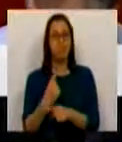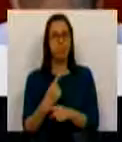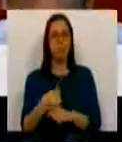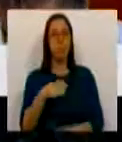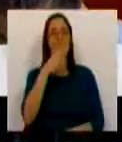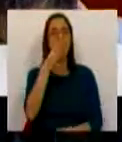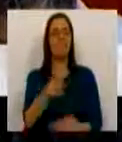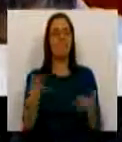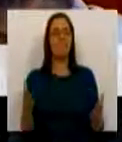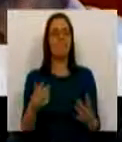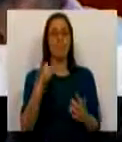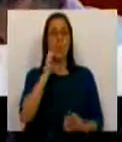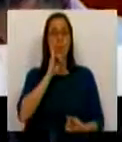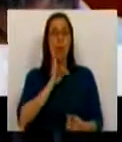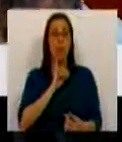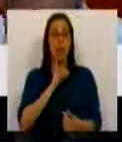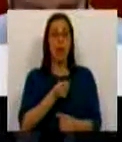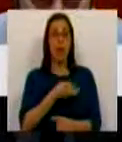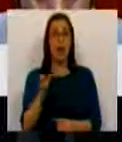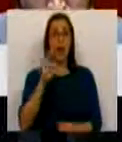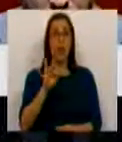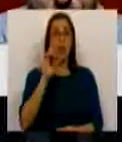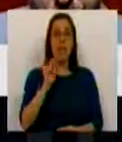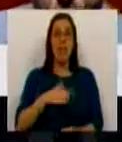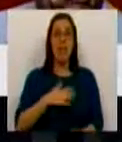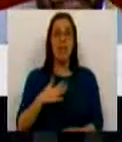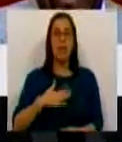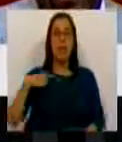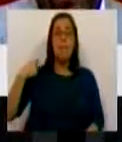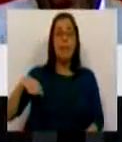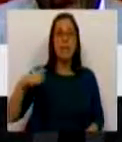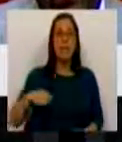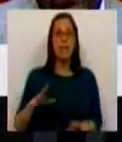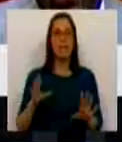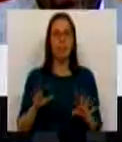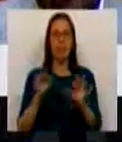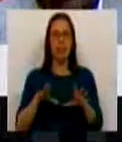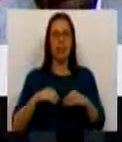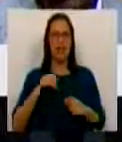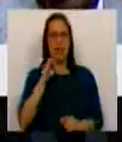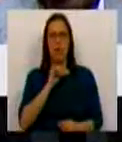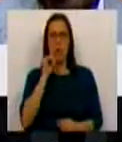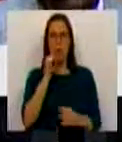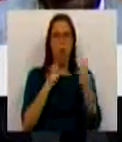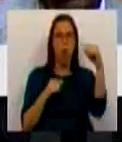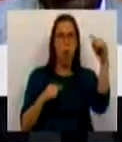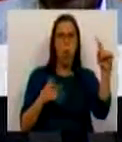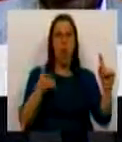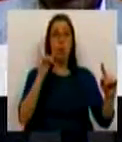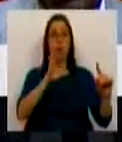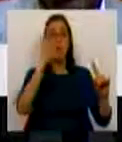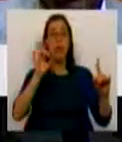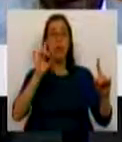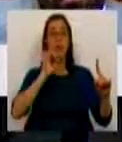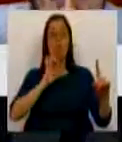eu digo, uma mulher em 46 empresas a presidir é inaceitável. 12%